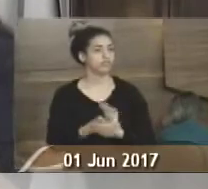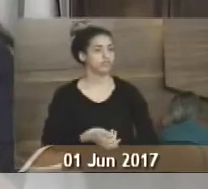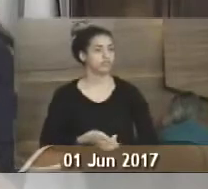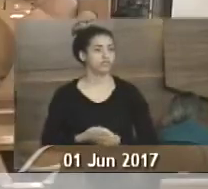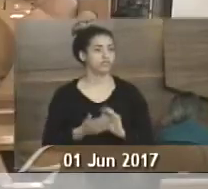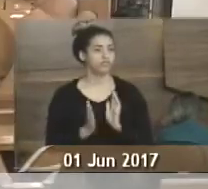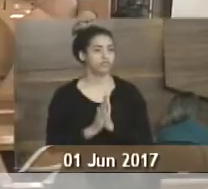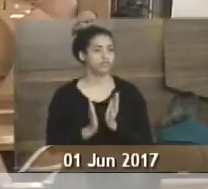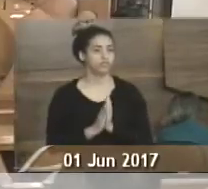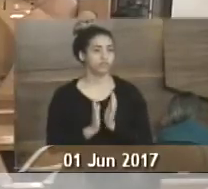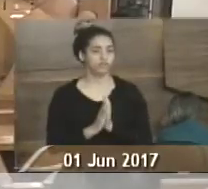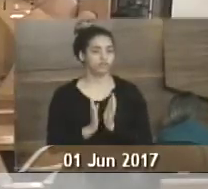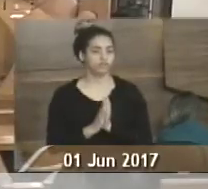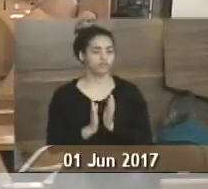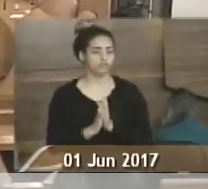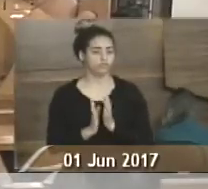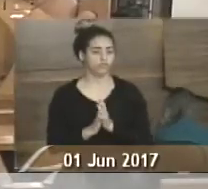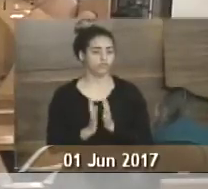próxima sessão.